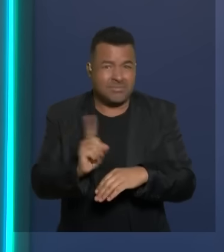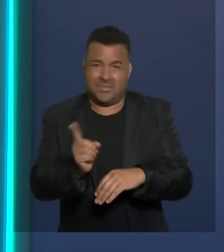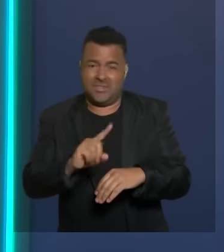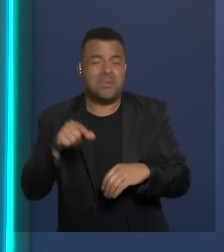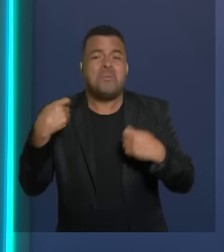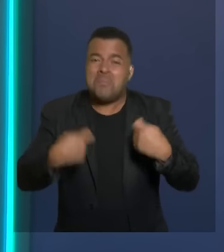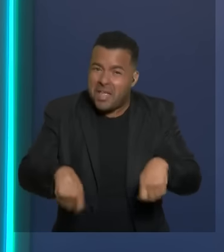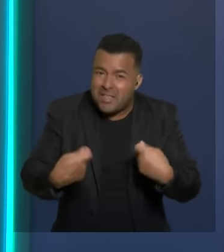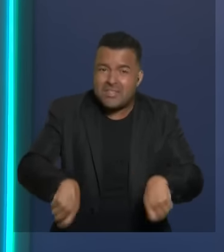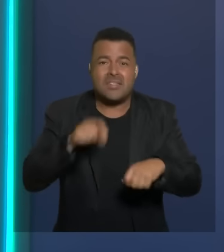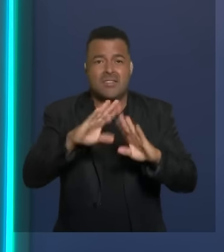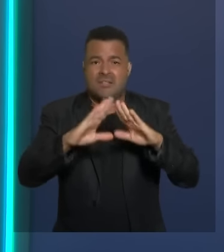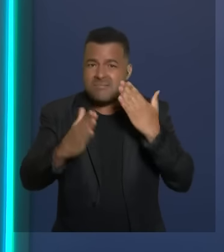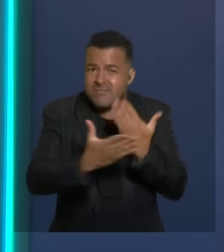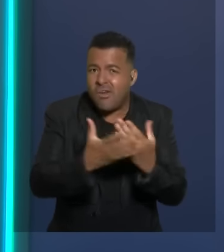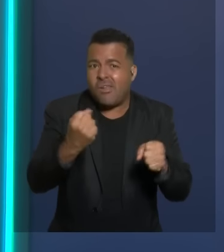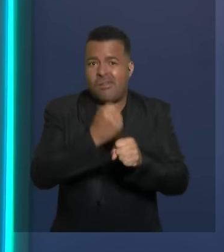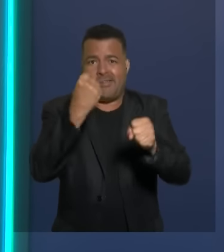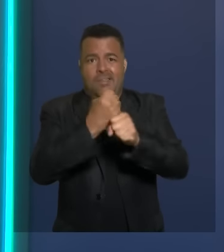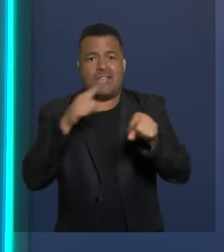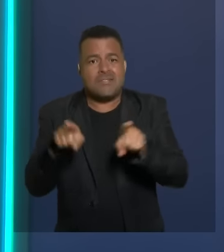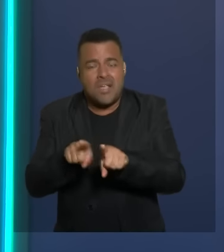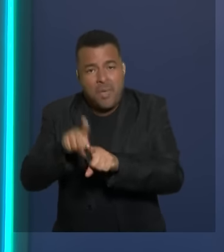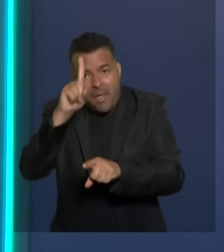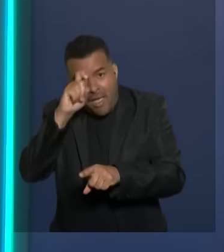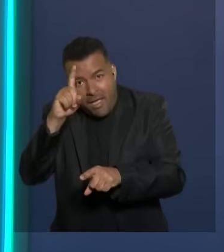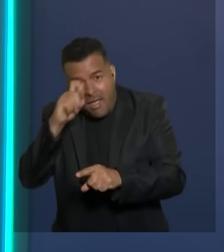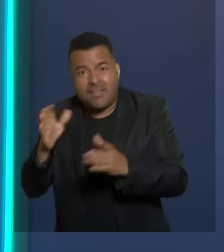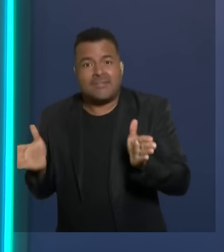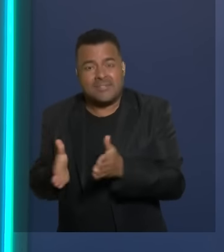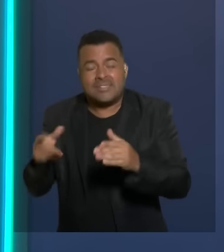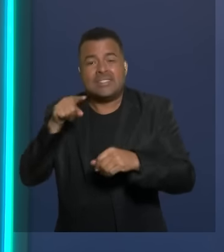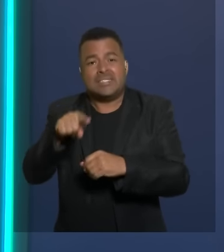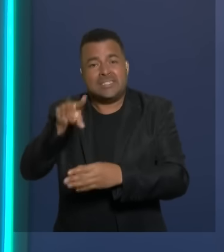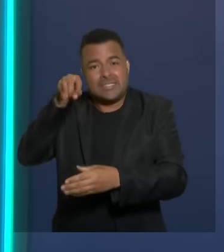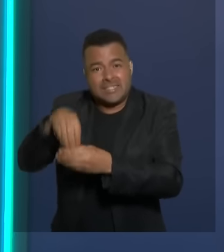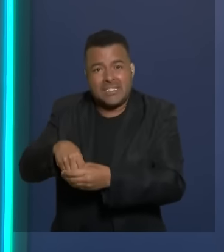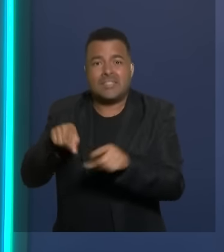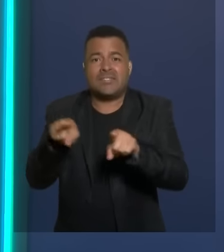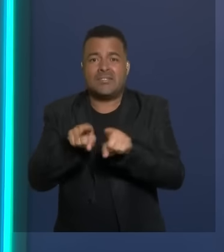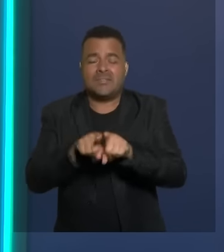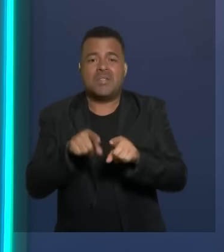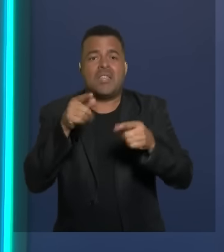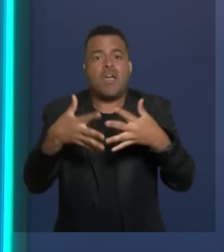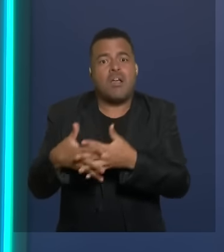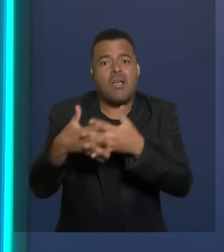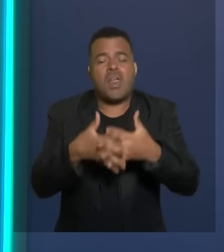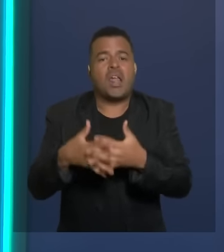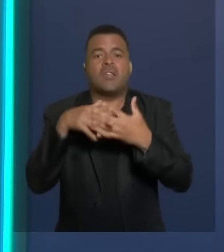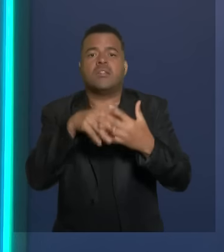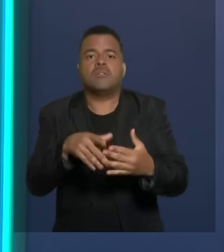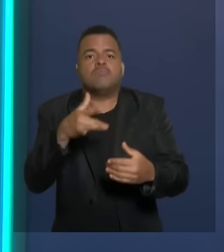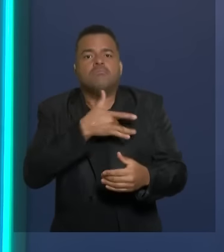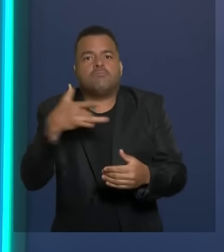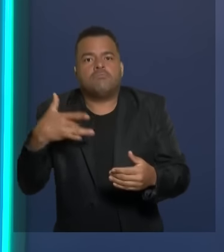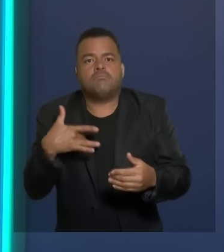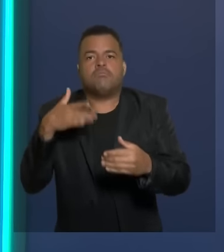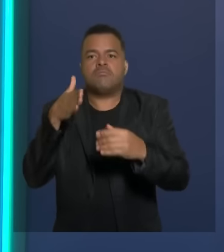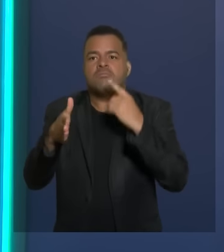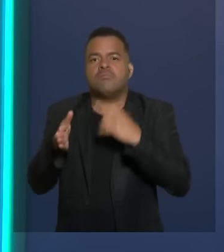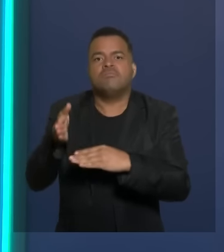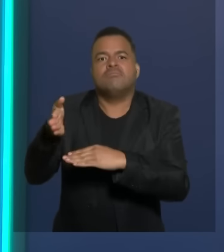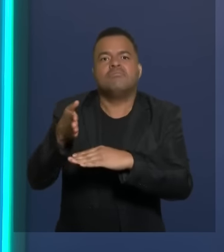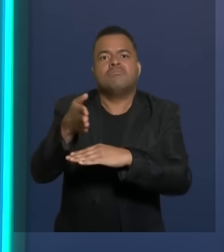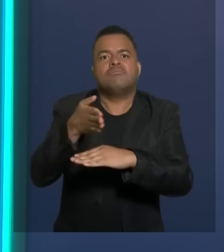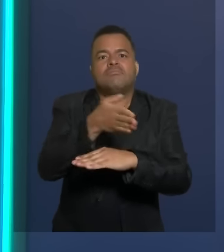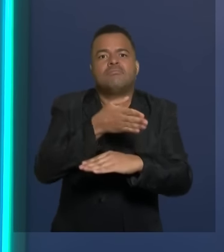os postos de saúde sendo renovados, a carreta da saúde atendendo nos distritos. Então, nós damos toda a atenção à zona rural